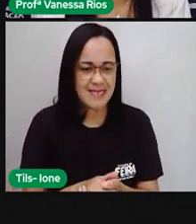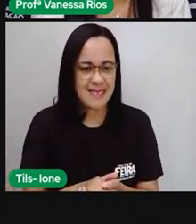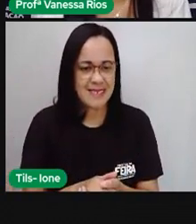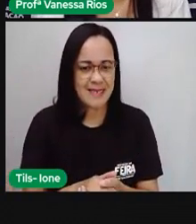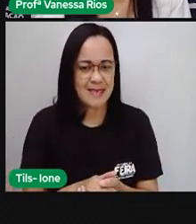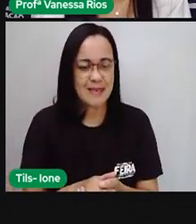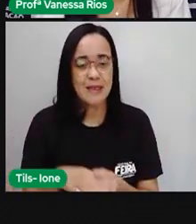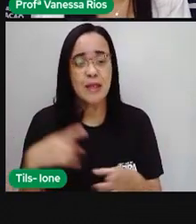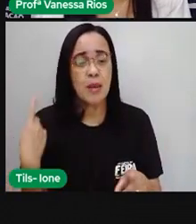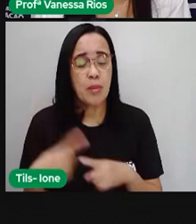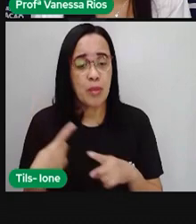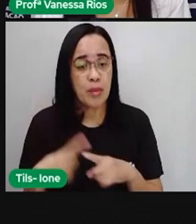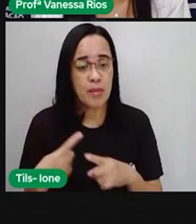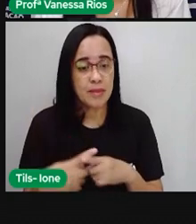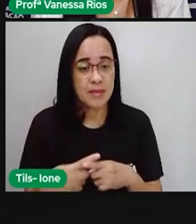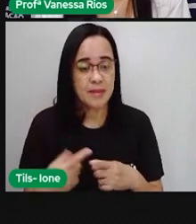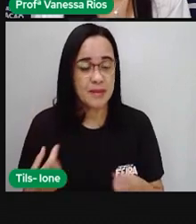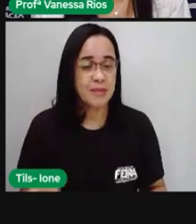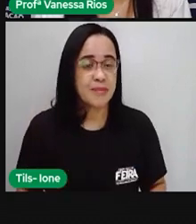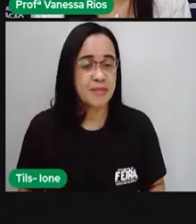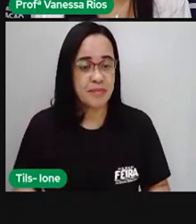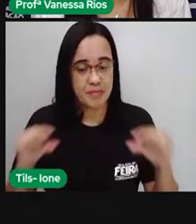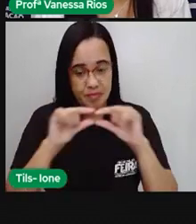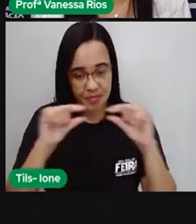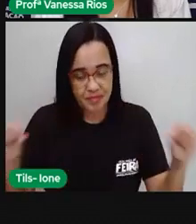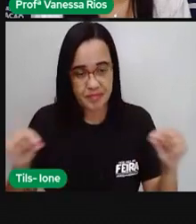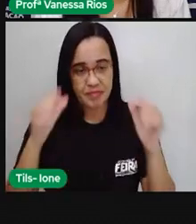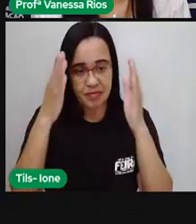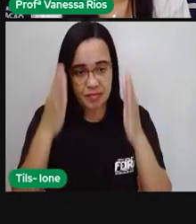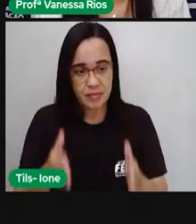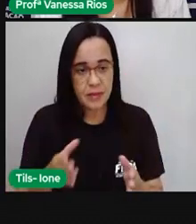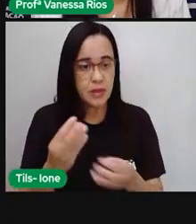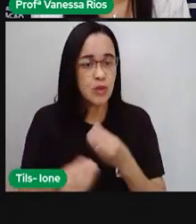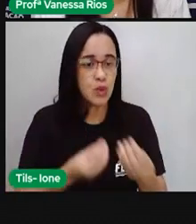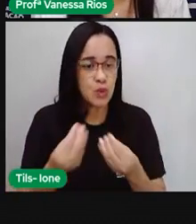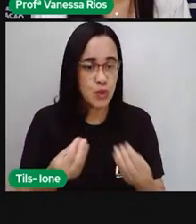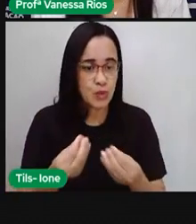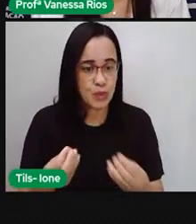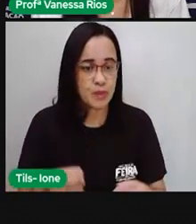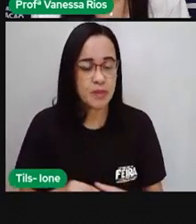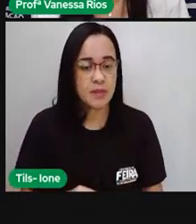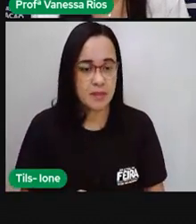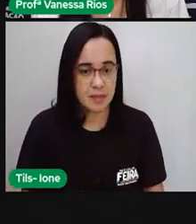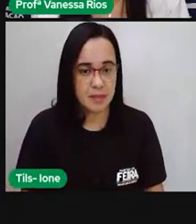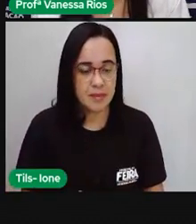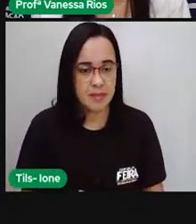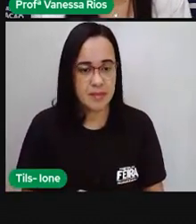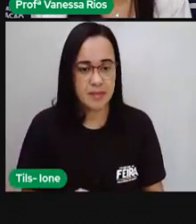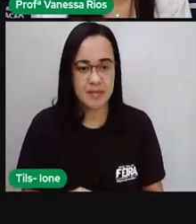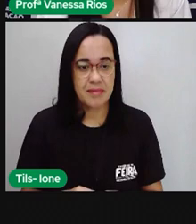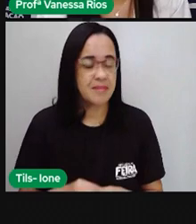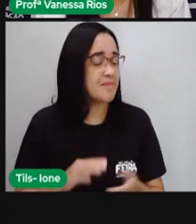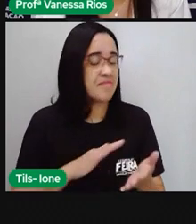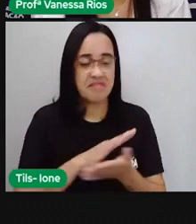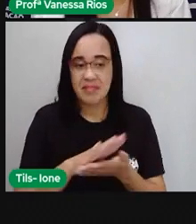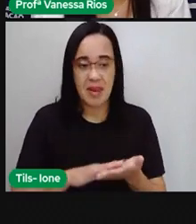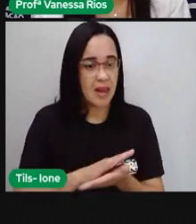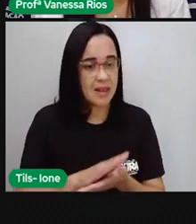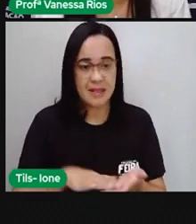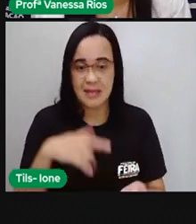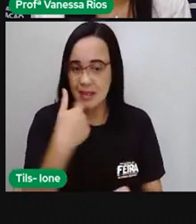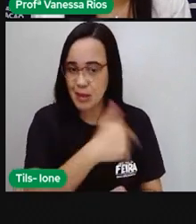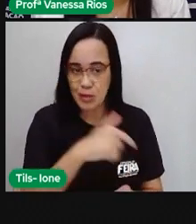simetria. Nem na horizontal, nem na vertical, nem de forma transversal. Então, existe aí uma